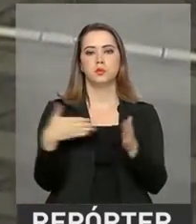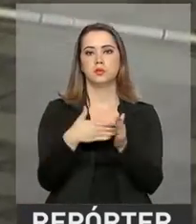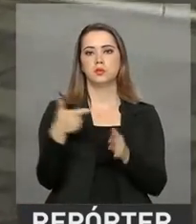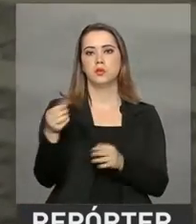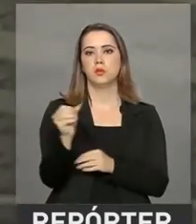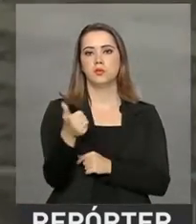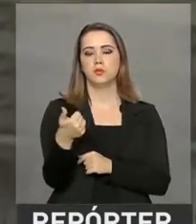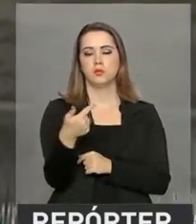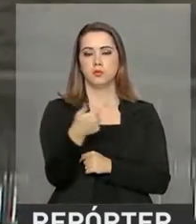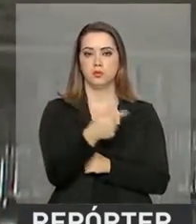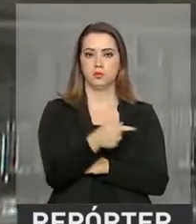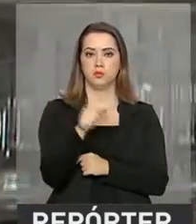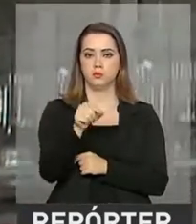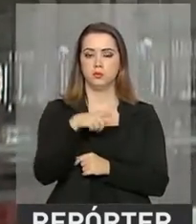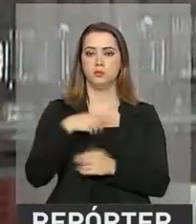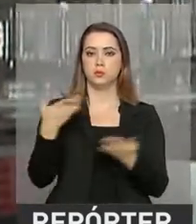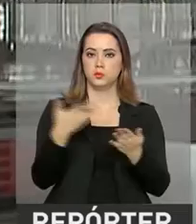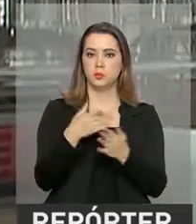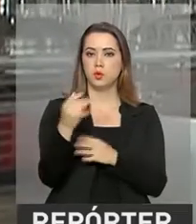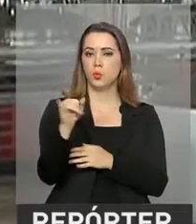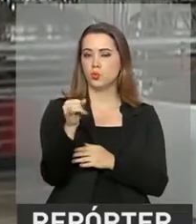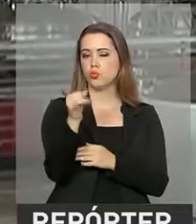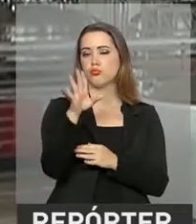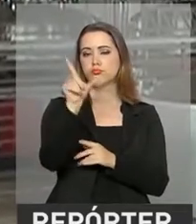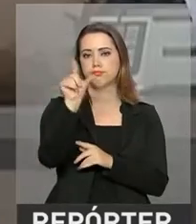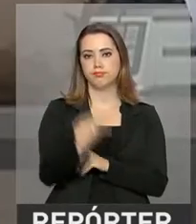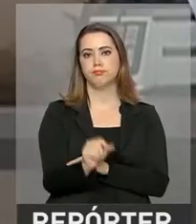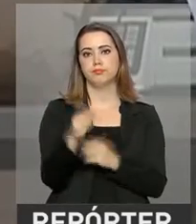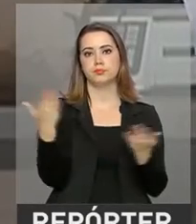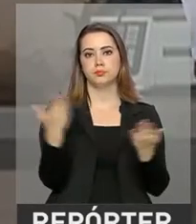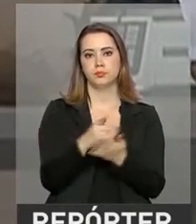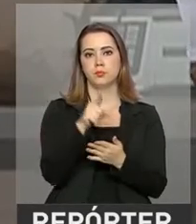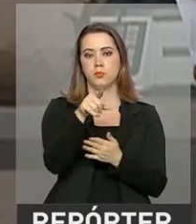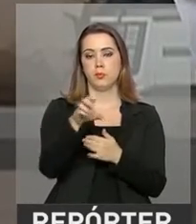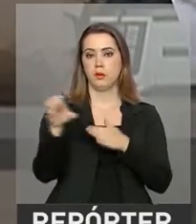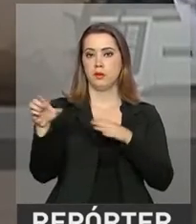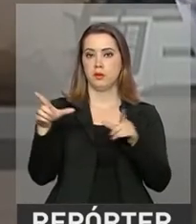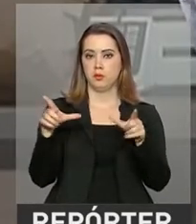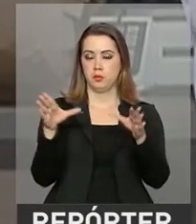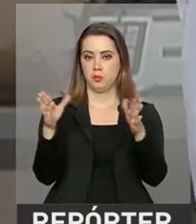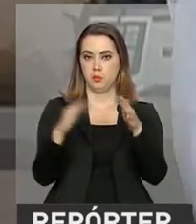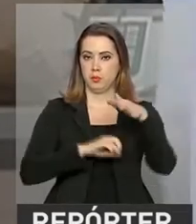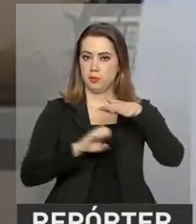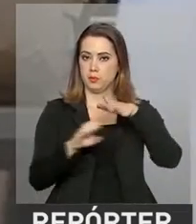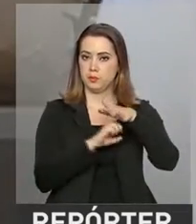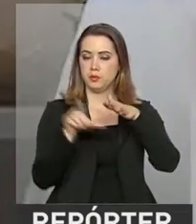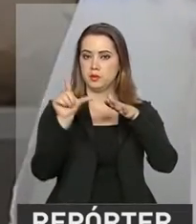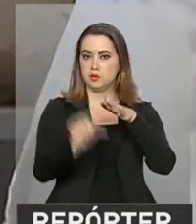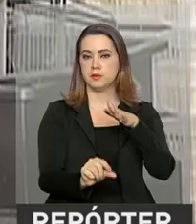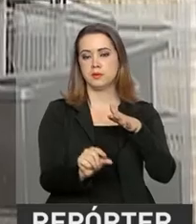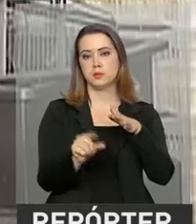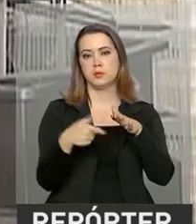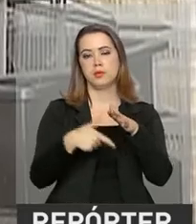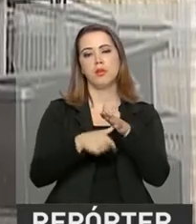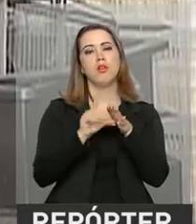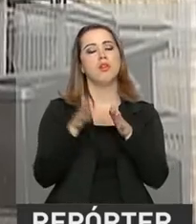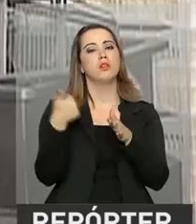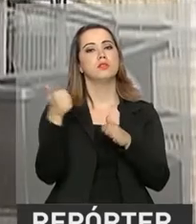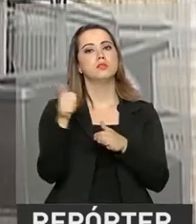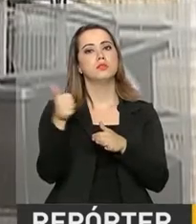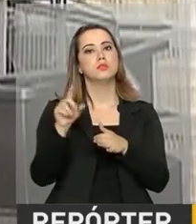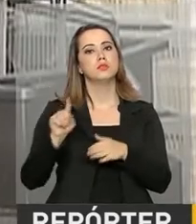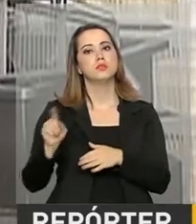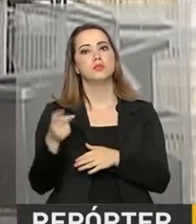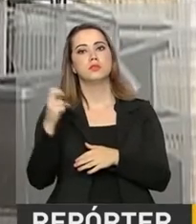taxas de financiamento dessa linha também diminuíram. Por exemplo, para micro e pequenas empresas, a taxa no início do ano era de 11